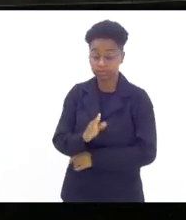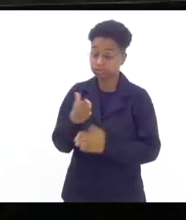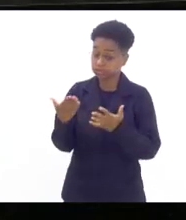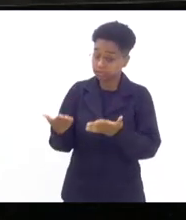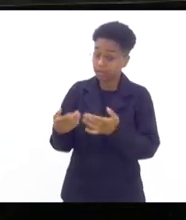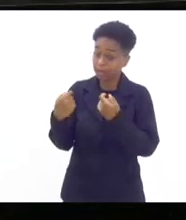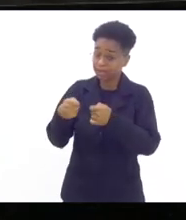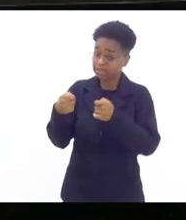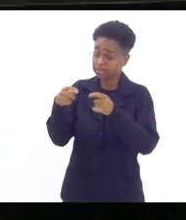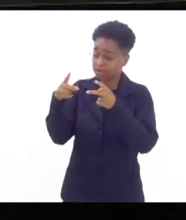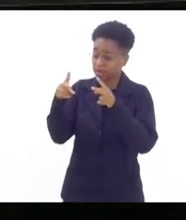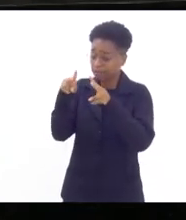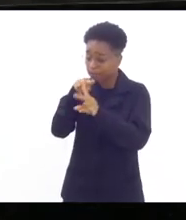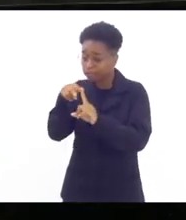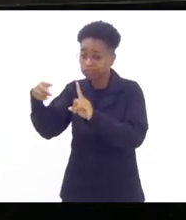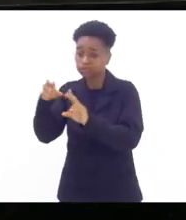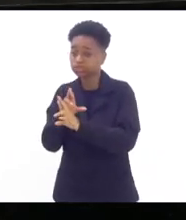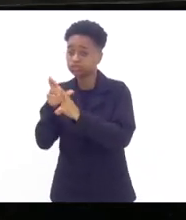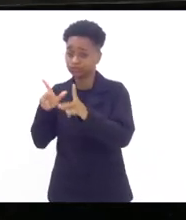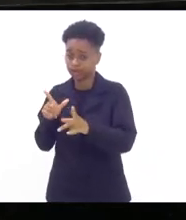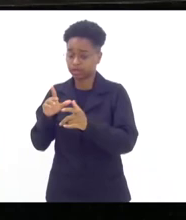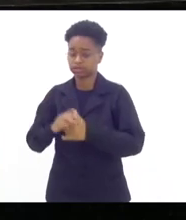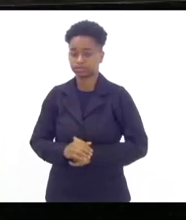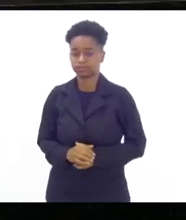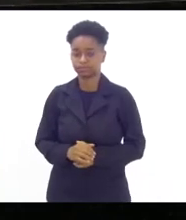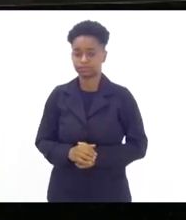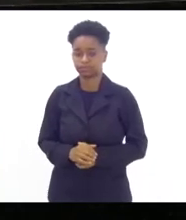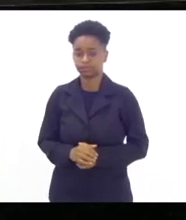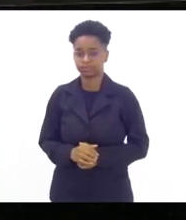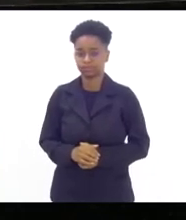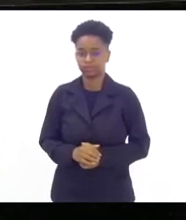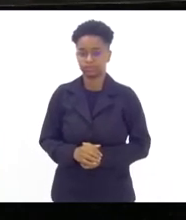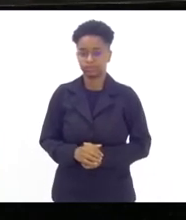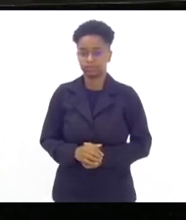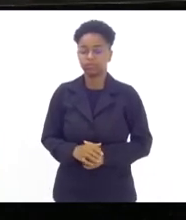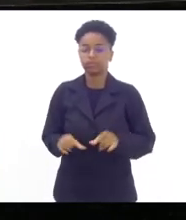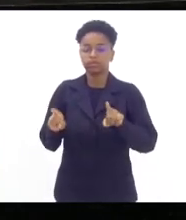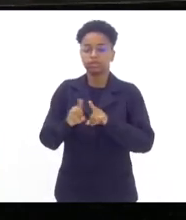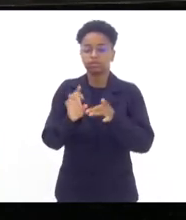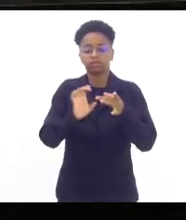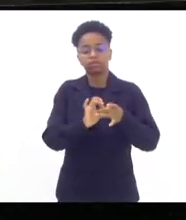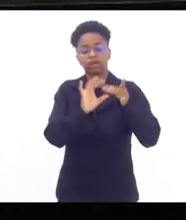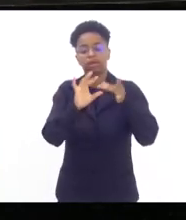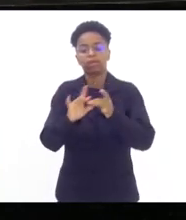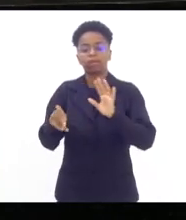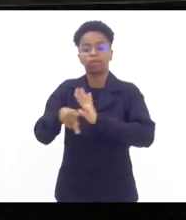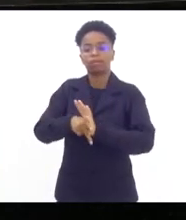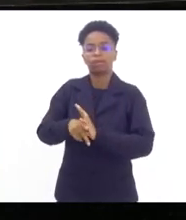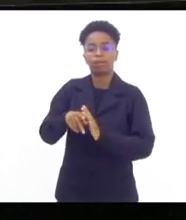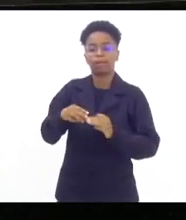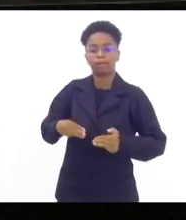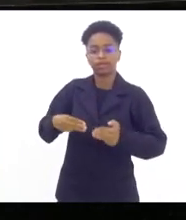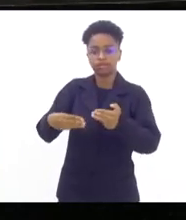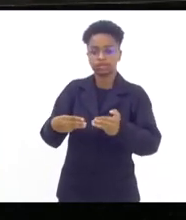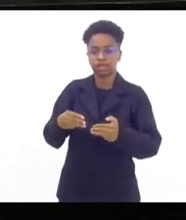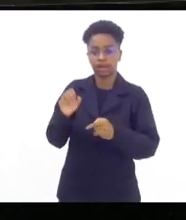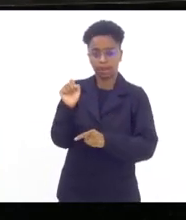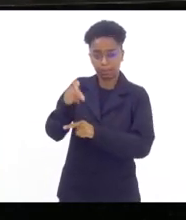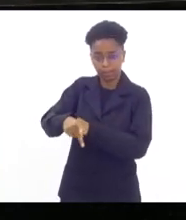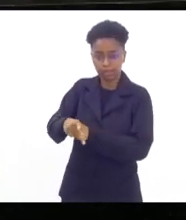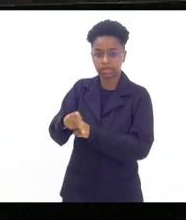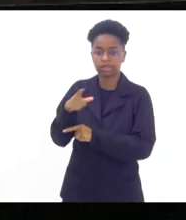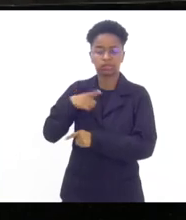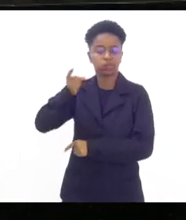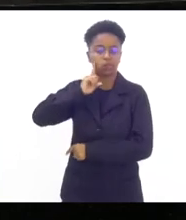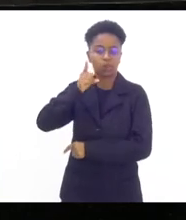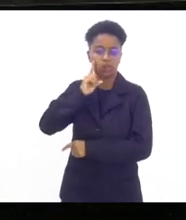deveria ter um olhar atento para essa questão as ações do Ministério da Previdência estão aí todos os dias nos